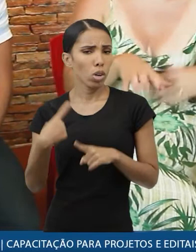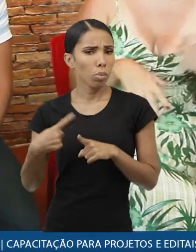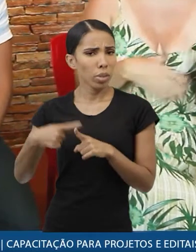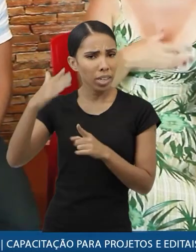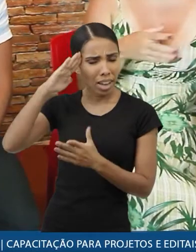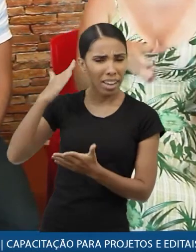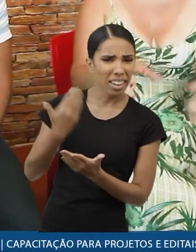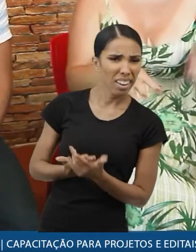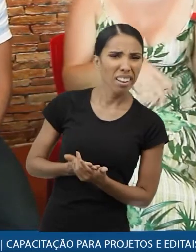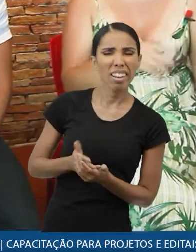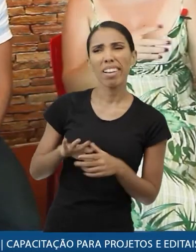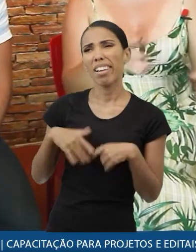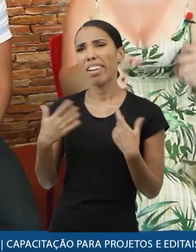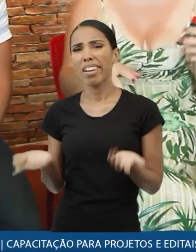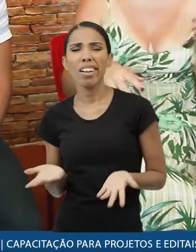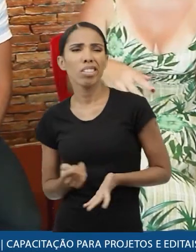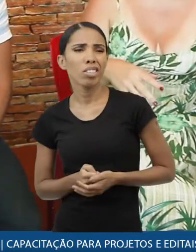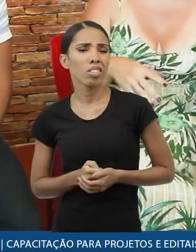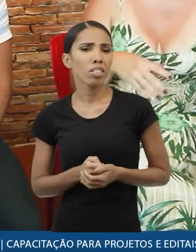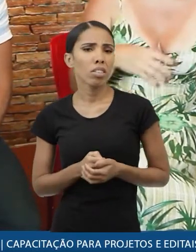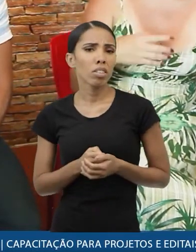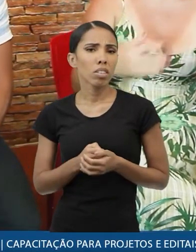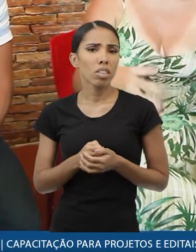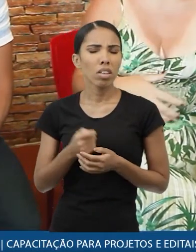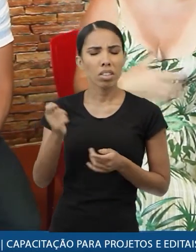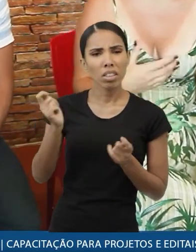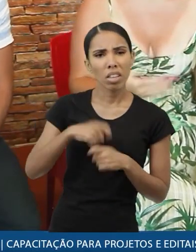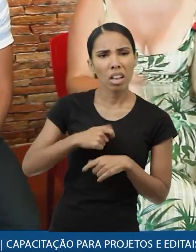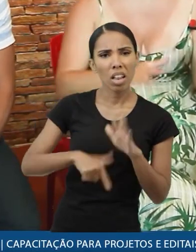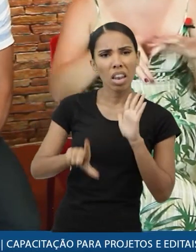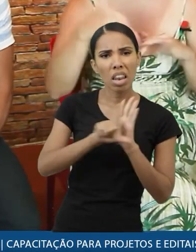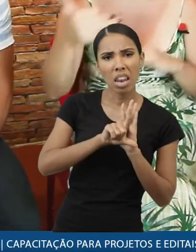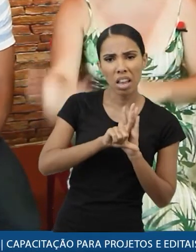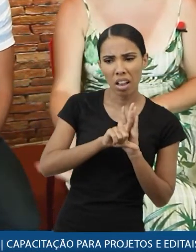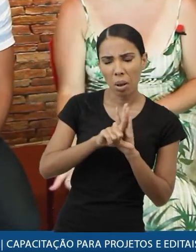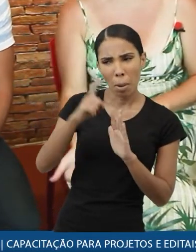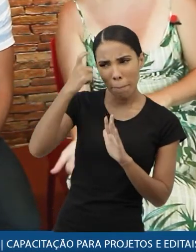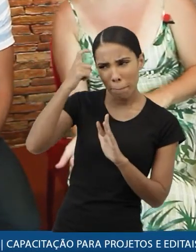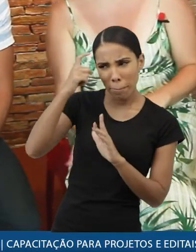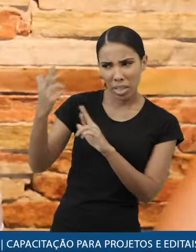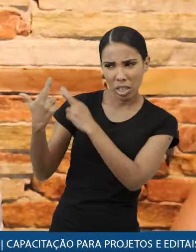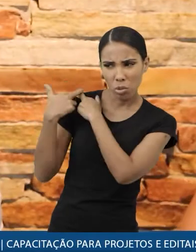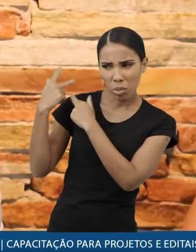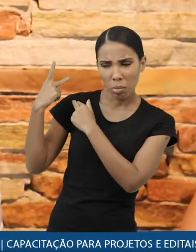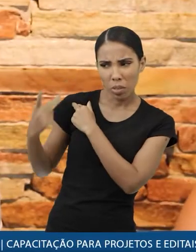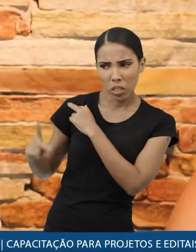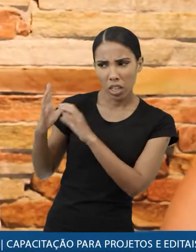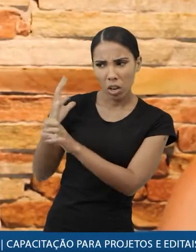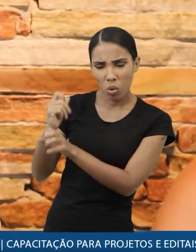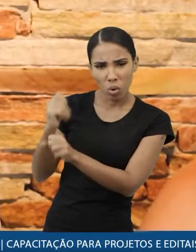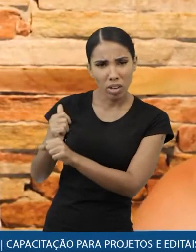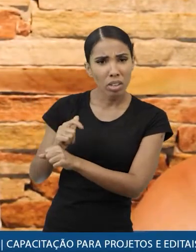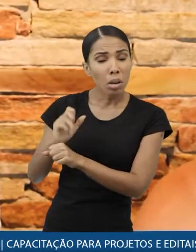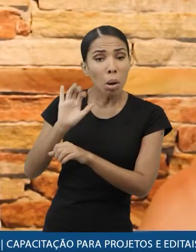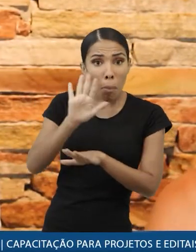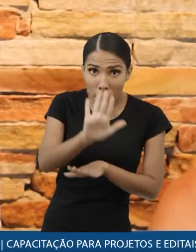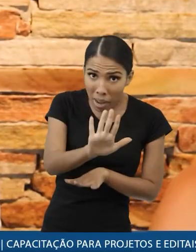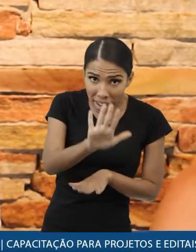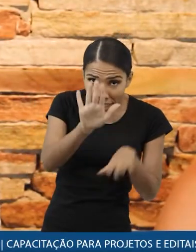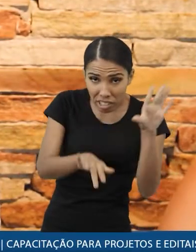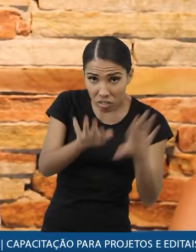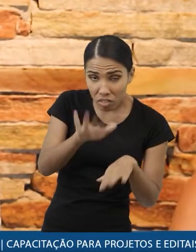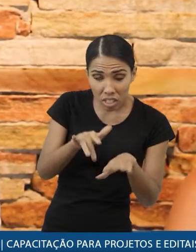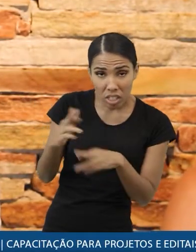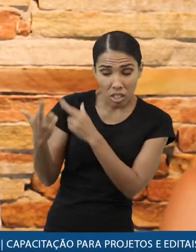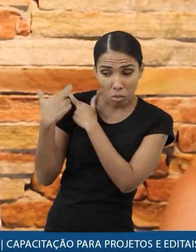você acredita que de repente a questão de gerenciamento de projeto na lei não é competência do seu contador mesmo que não seja competência do seu contador que você